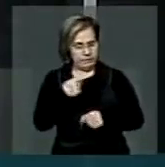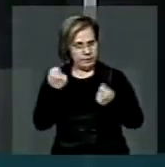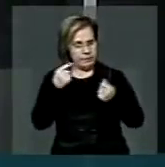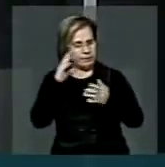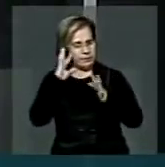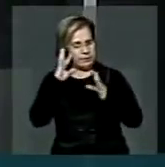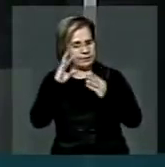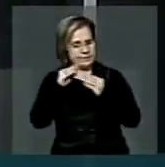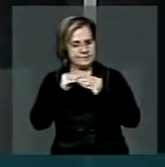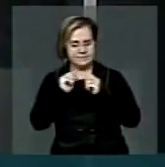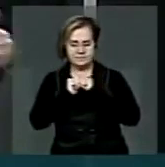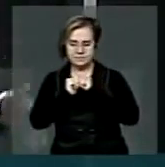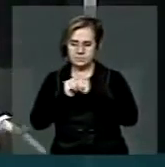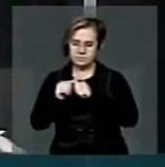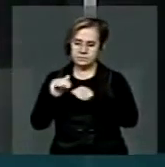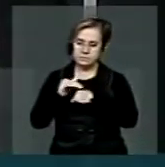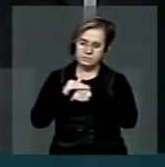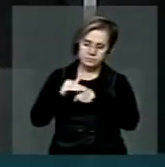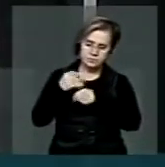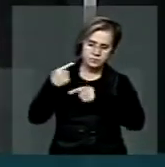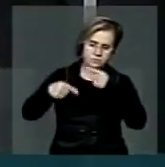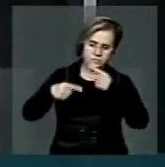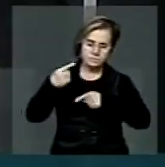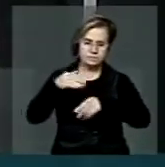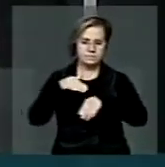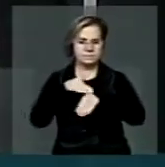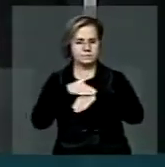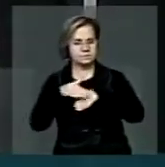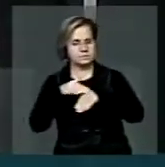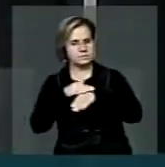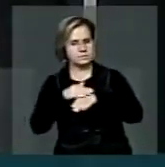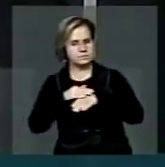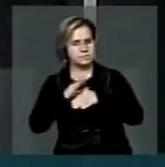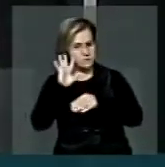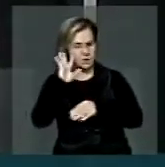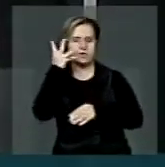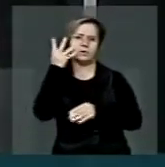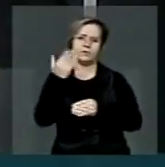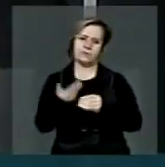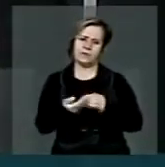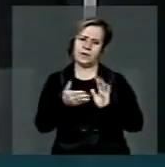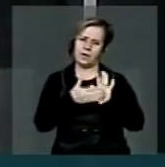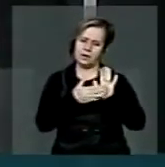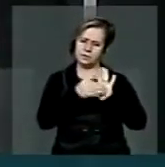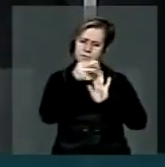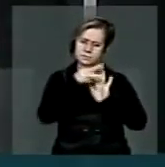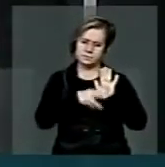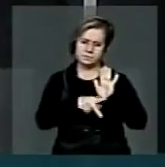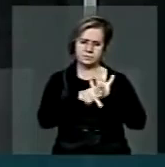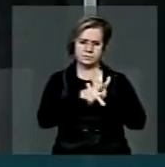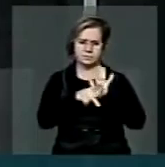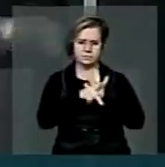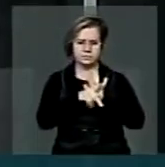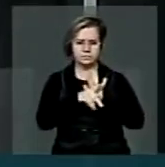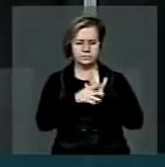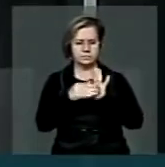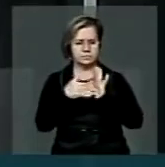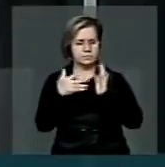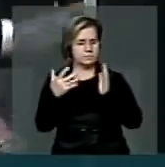aprofundar e debater e resolver. Essa MP virou uma árvore de Natal frondosa.